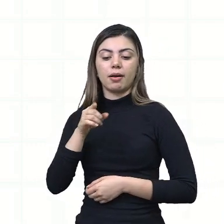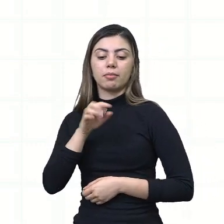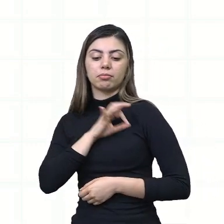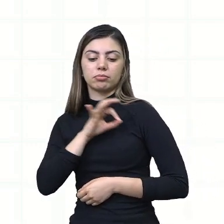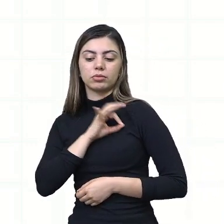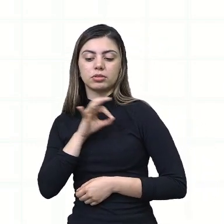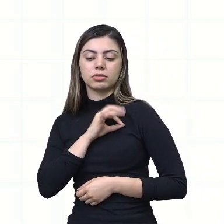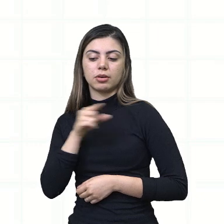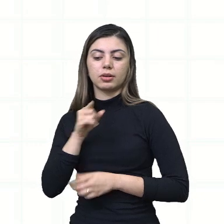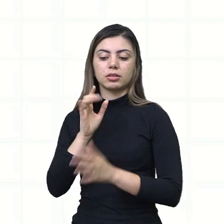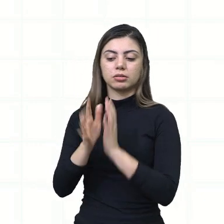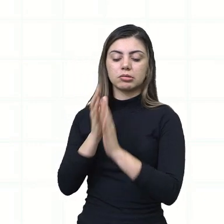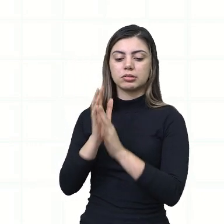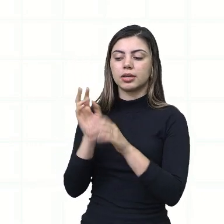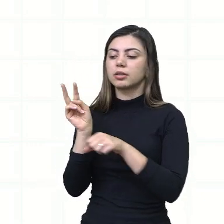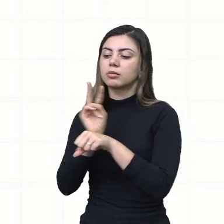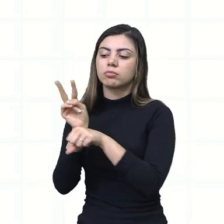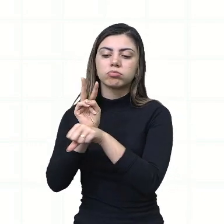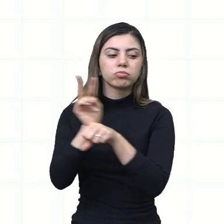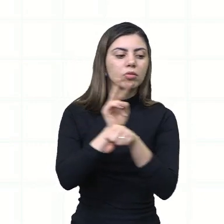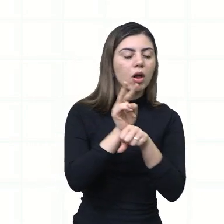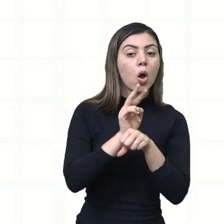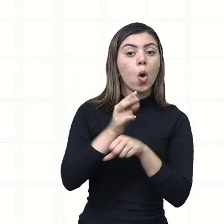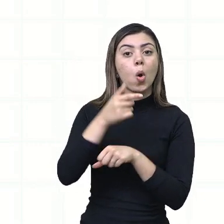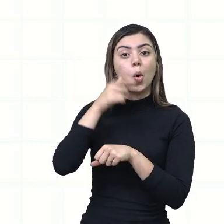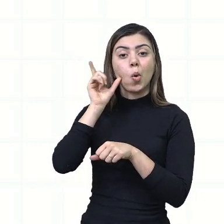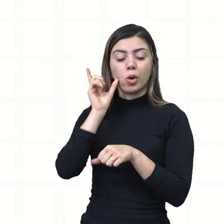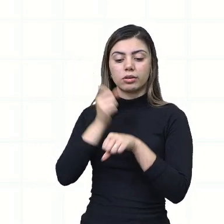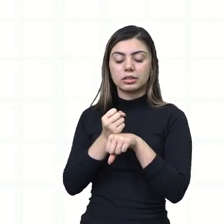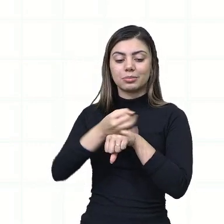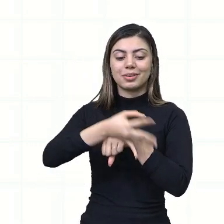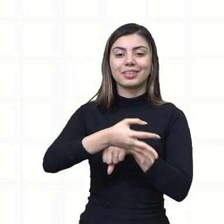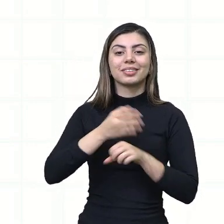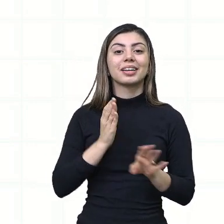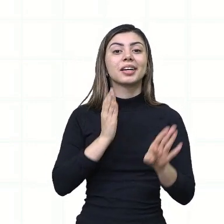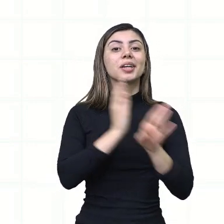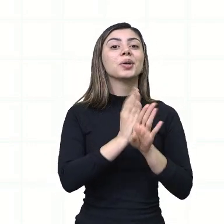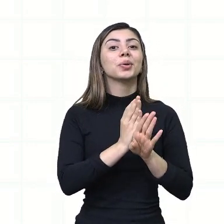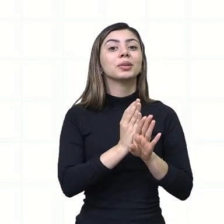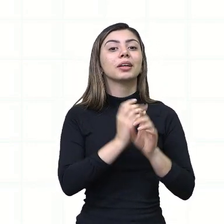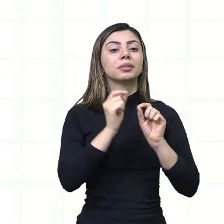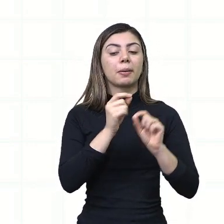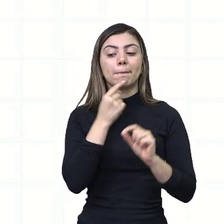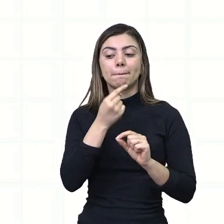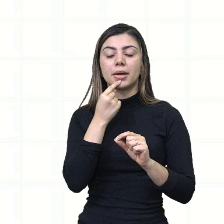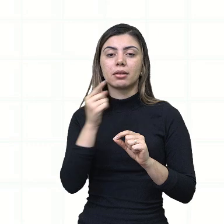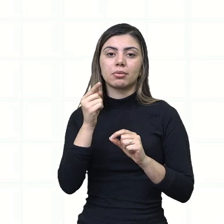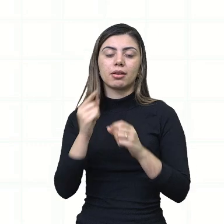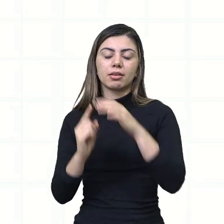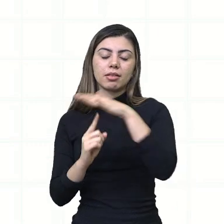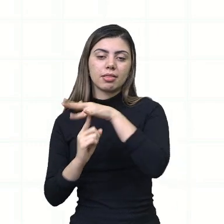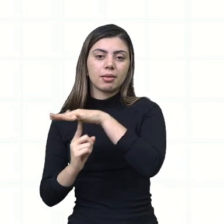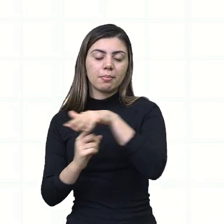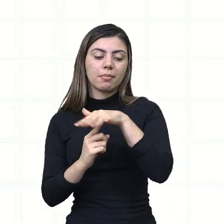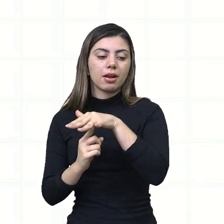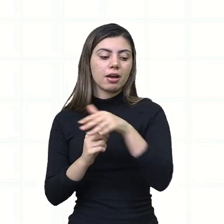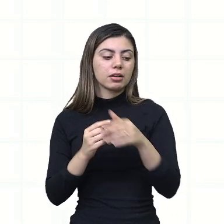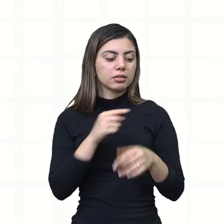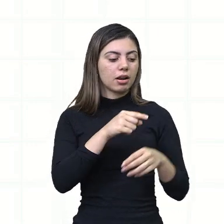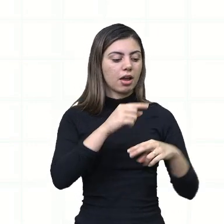encontraram na madrugada de ontem, perto da Praça da Sé, o corpo de uma mulher